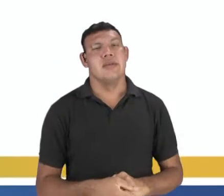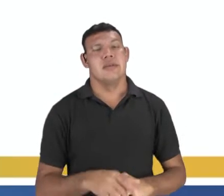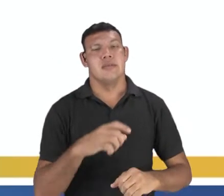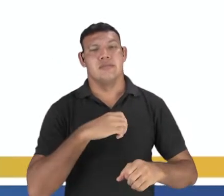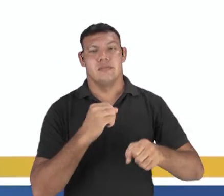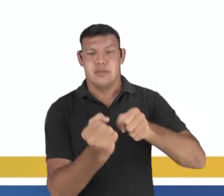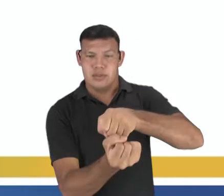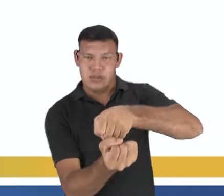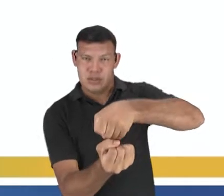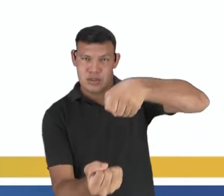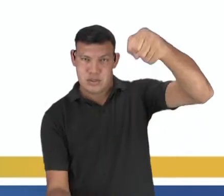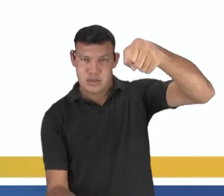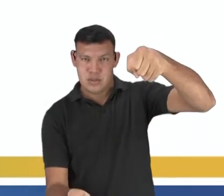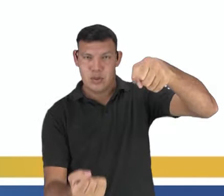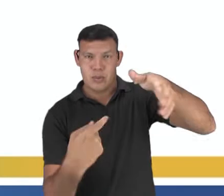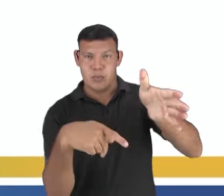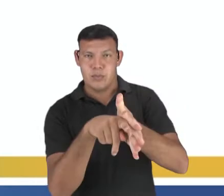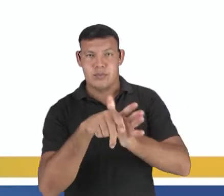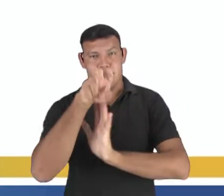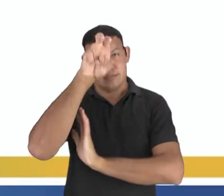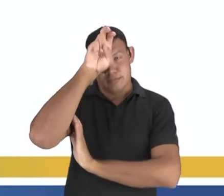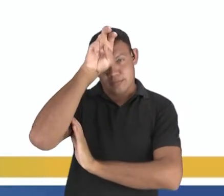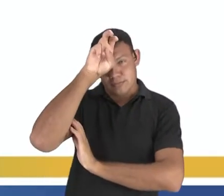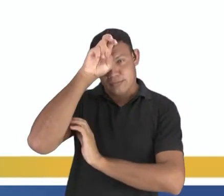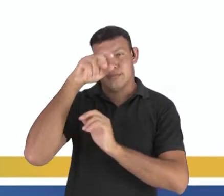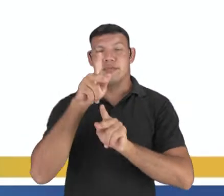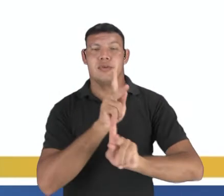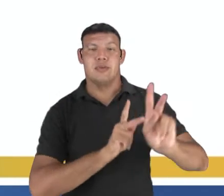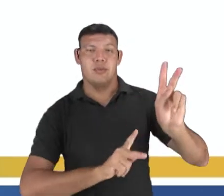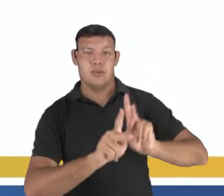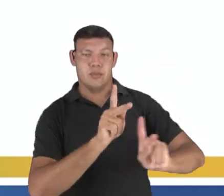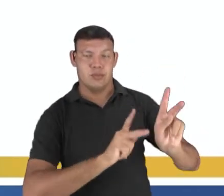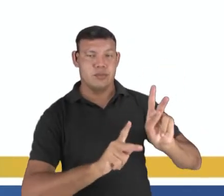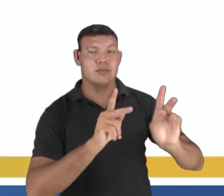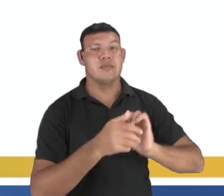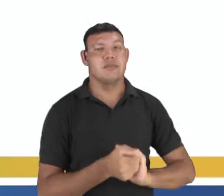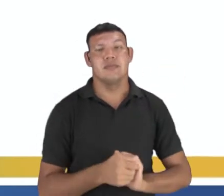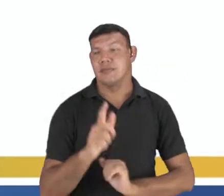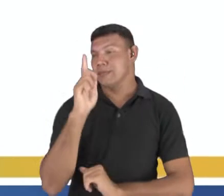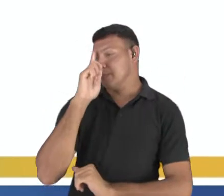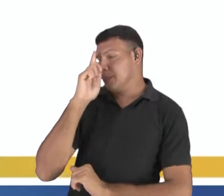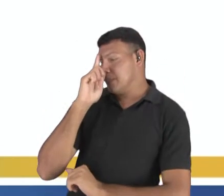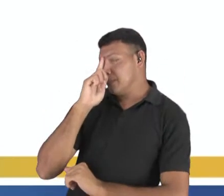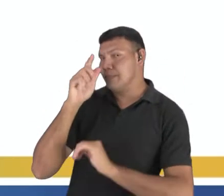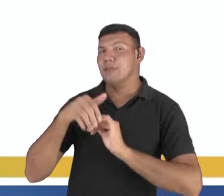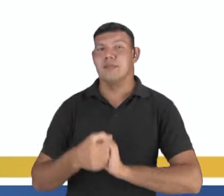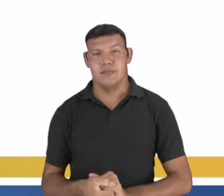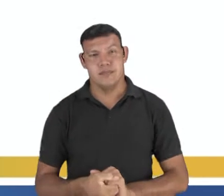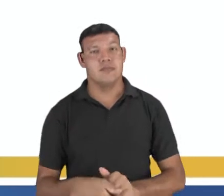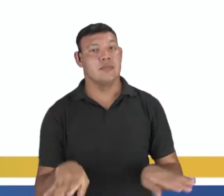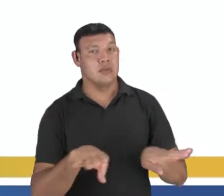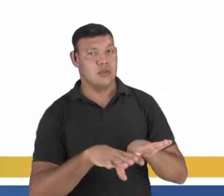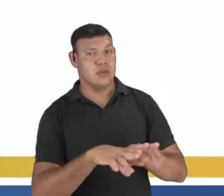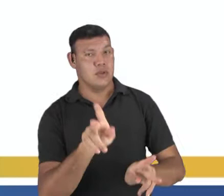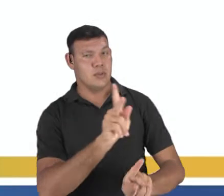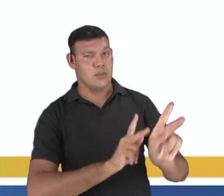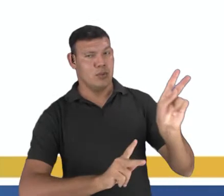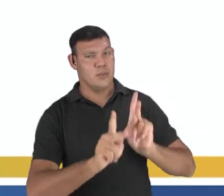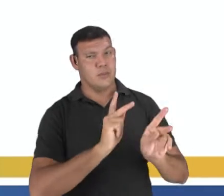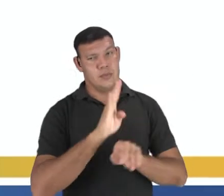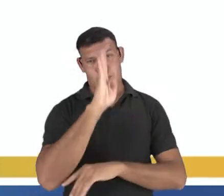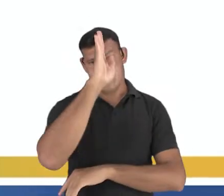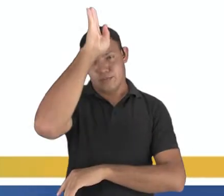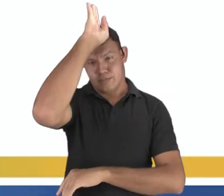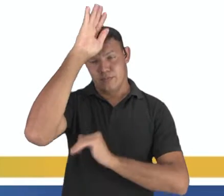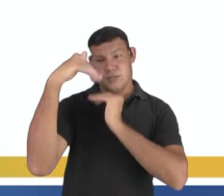nos pergaminhos egípcios, por exemplo. Nas civilizações egípcias, na Grécia Antiga e na civilização